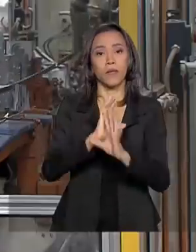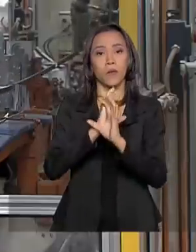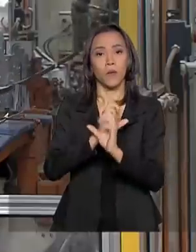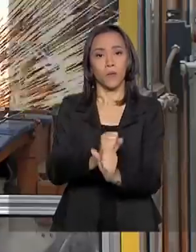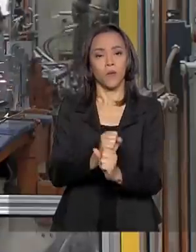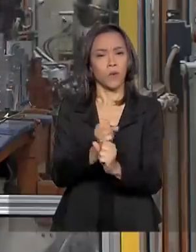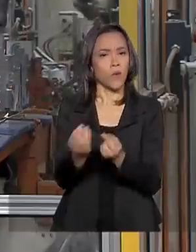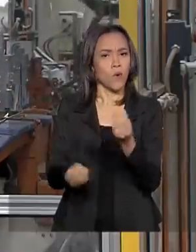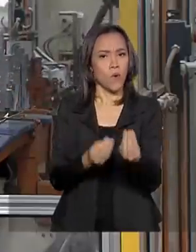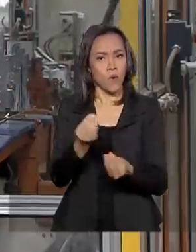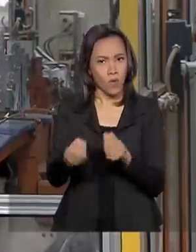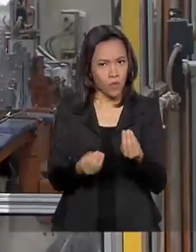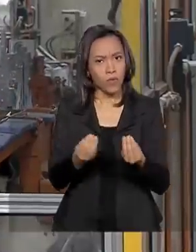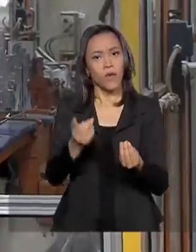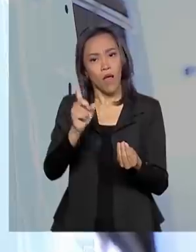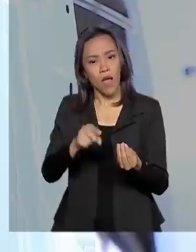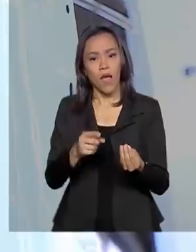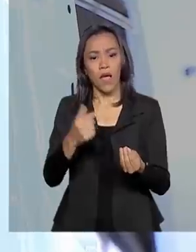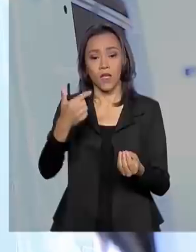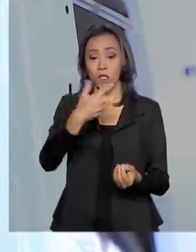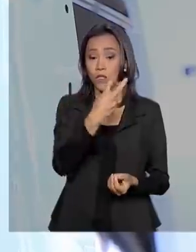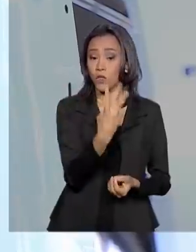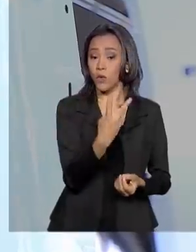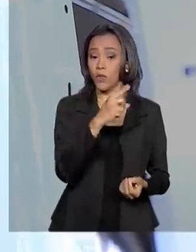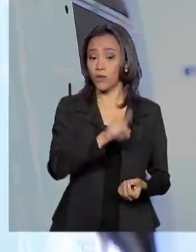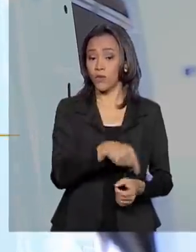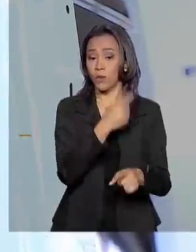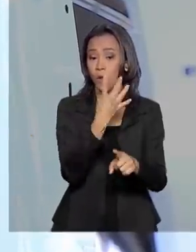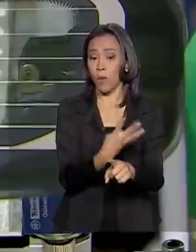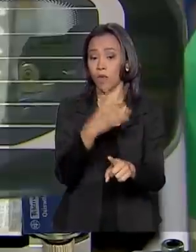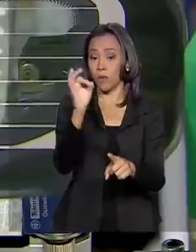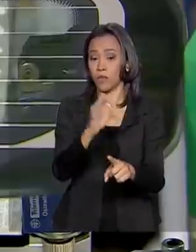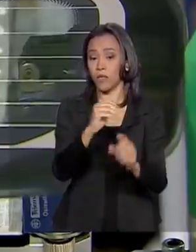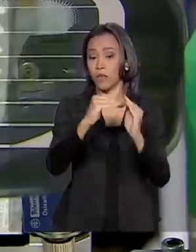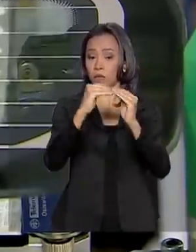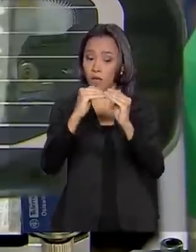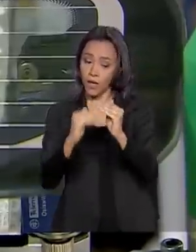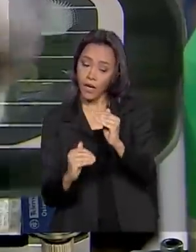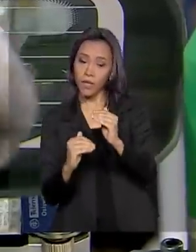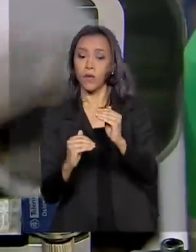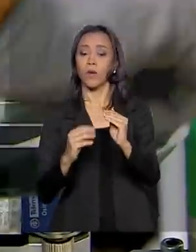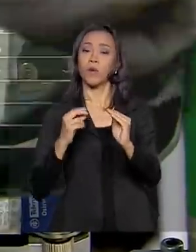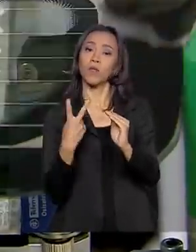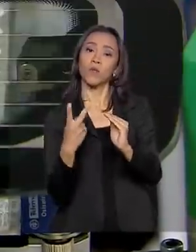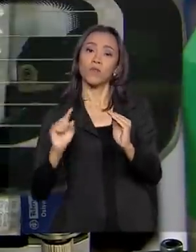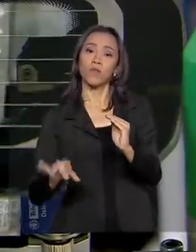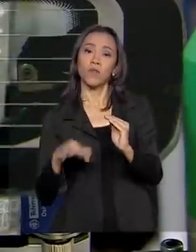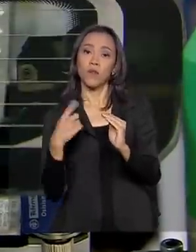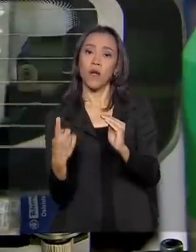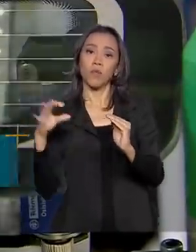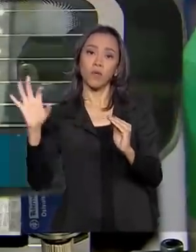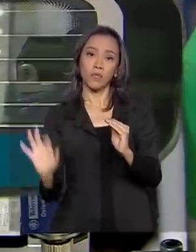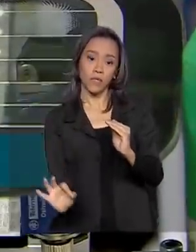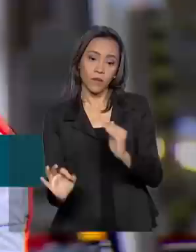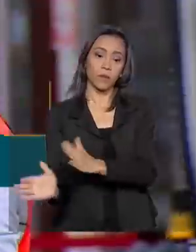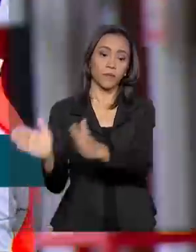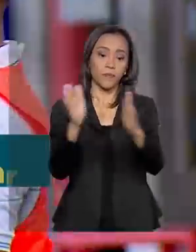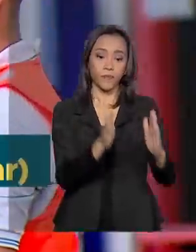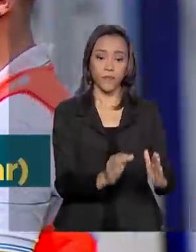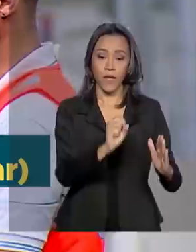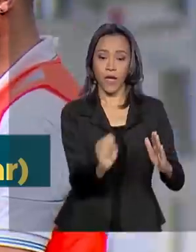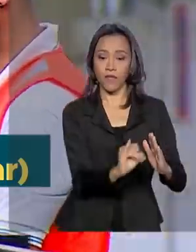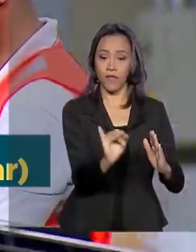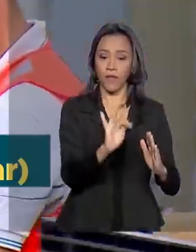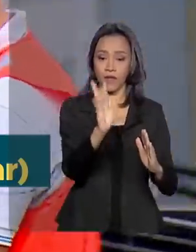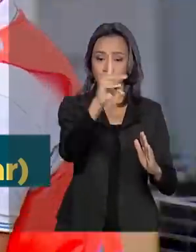serviços produzidos no país, passou de 2,4% para 2,1%. A estimativa para a inflação oficial,